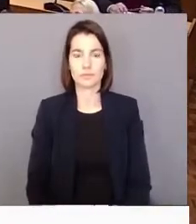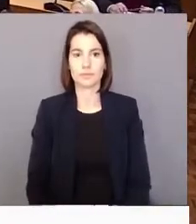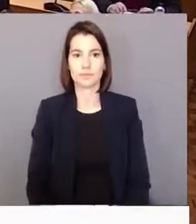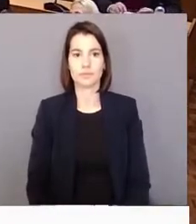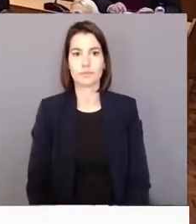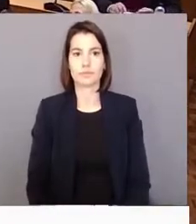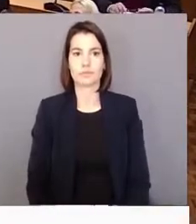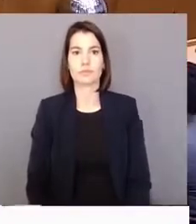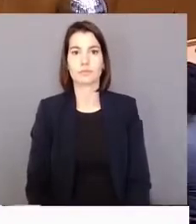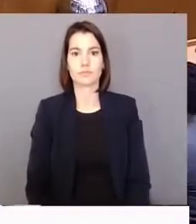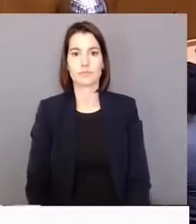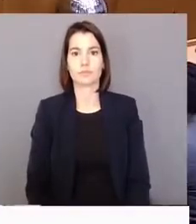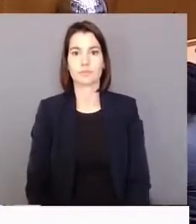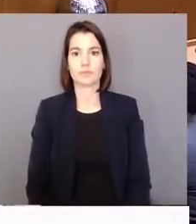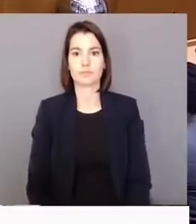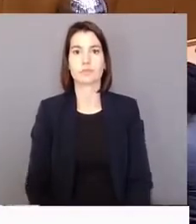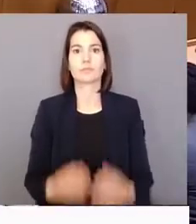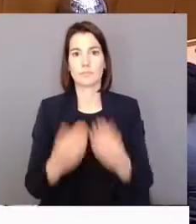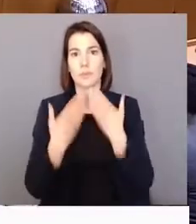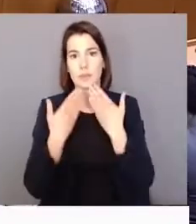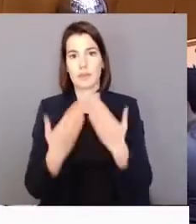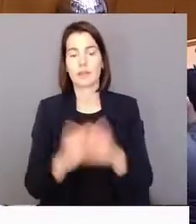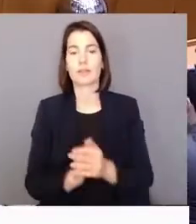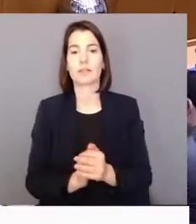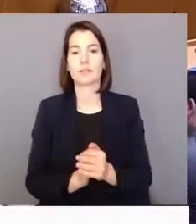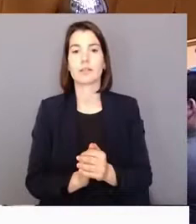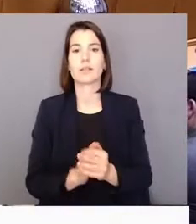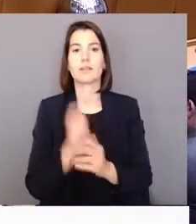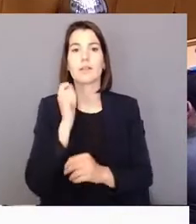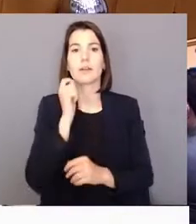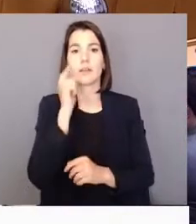Muito obrigada. Quem se abstém?